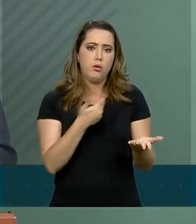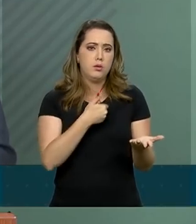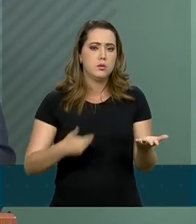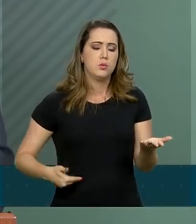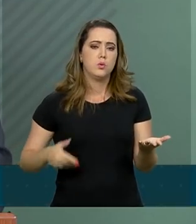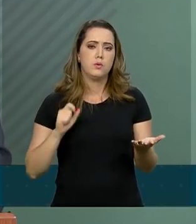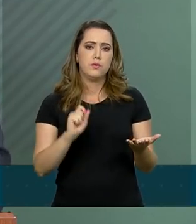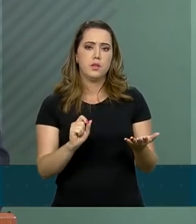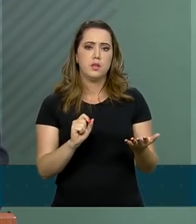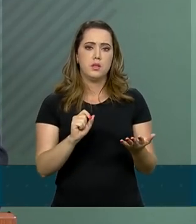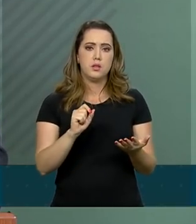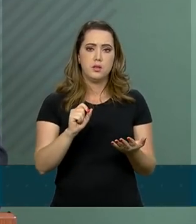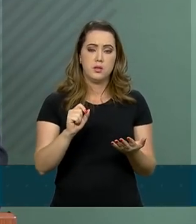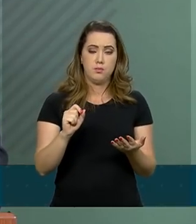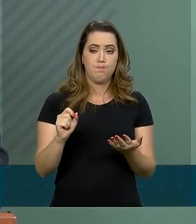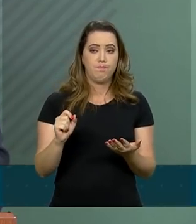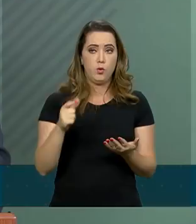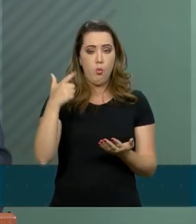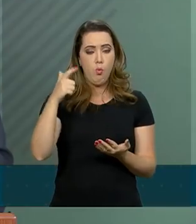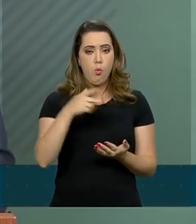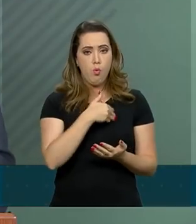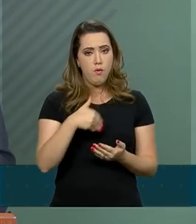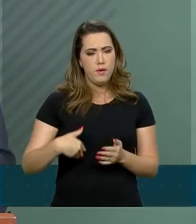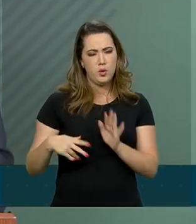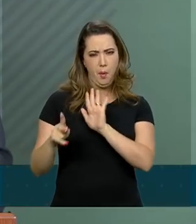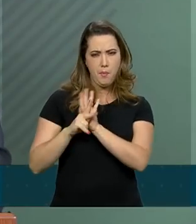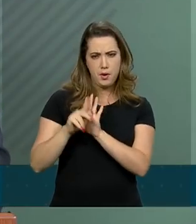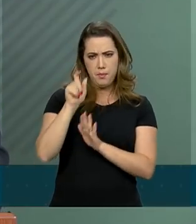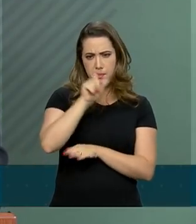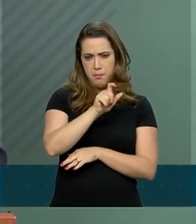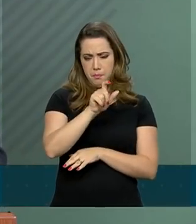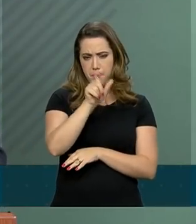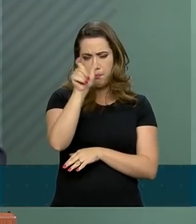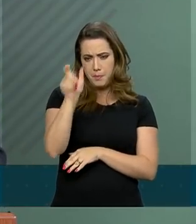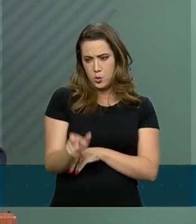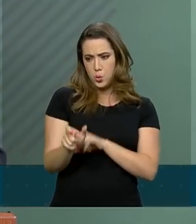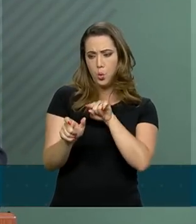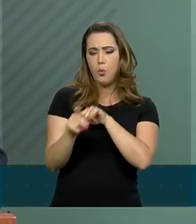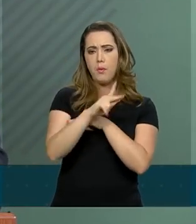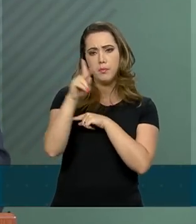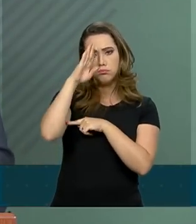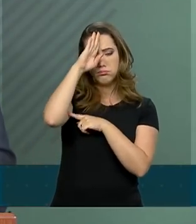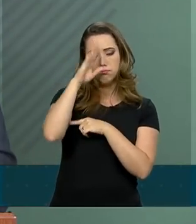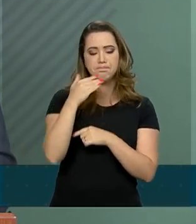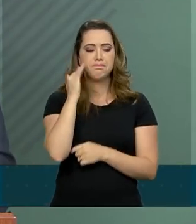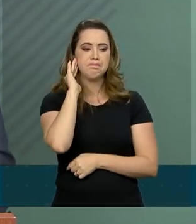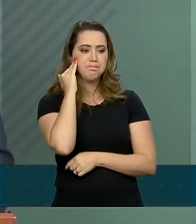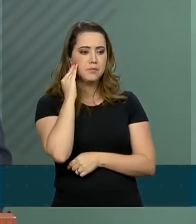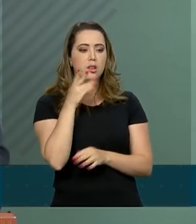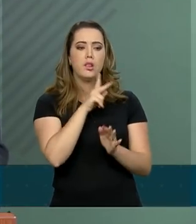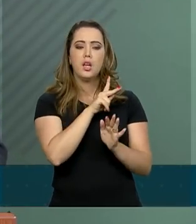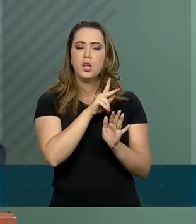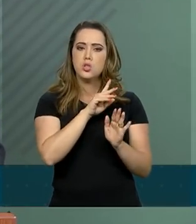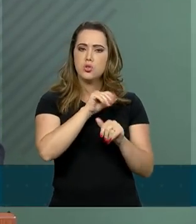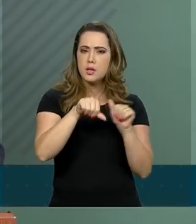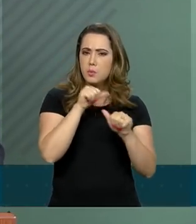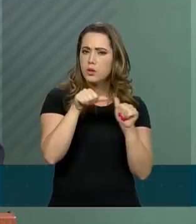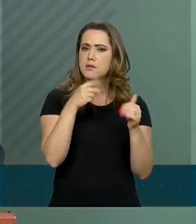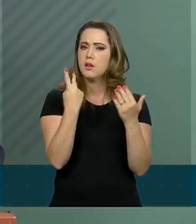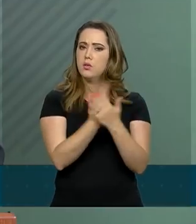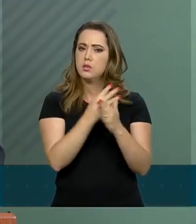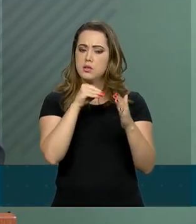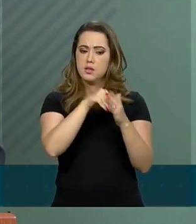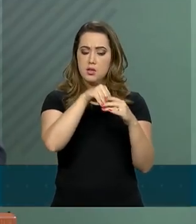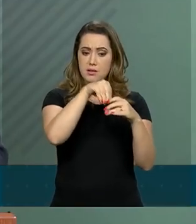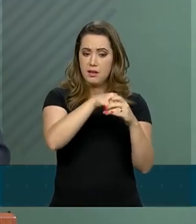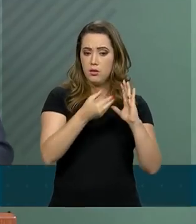governo, na pessoa do presidente Jair Bolsonaro, entende que as alterações que foram realizadas na Câmara e que estão sendo analisadas